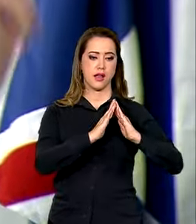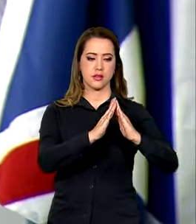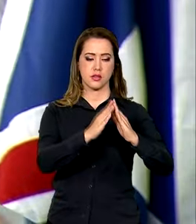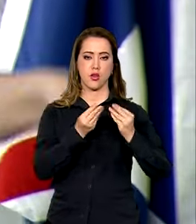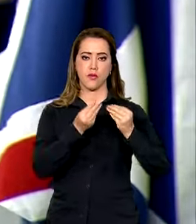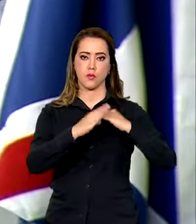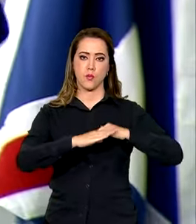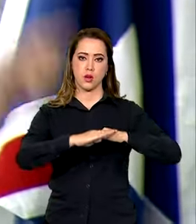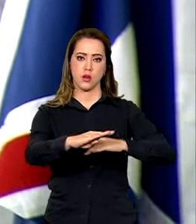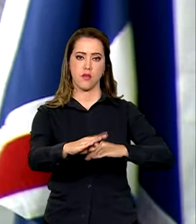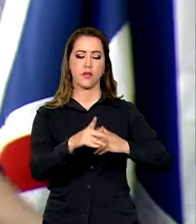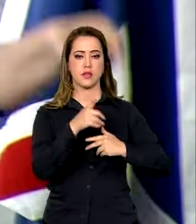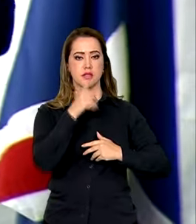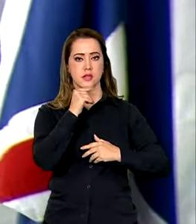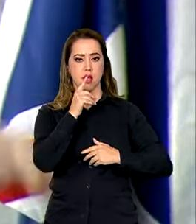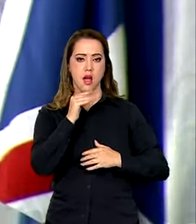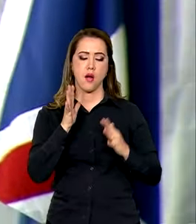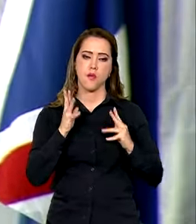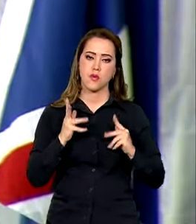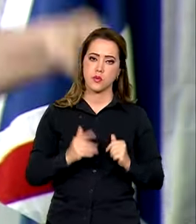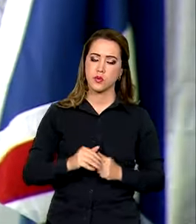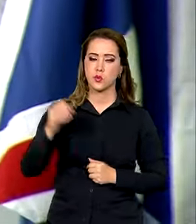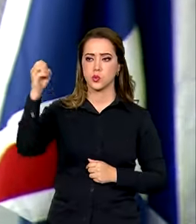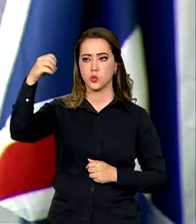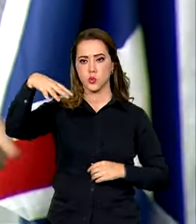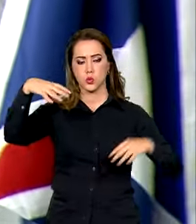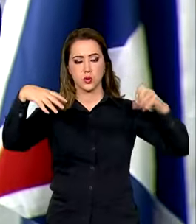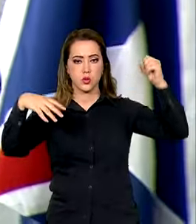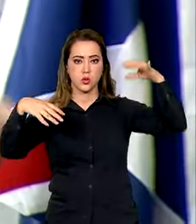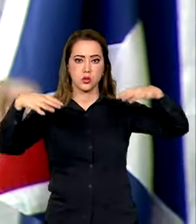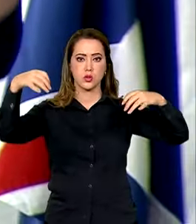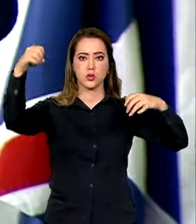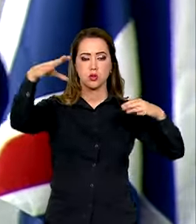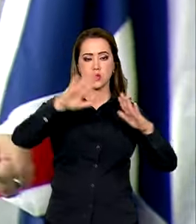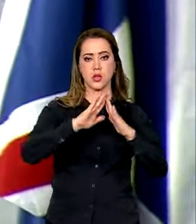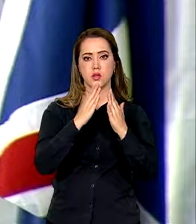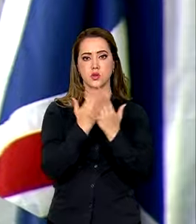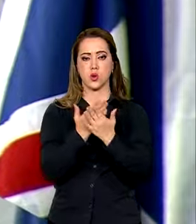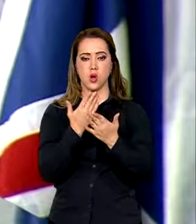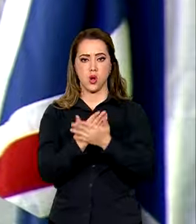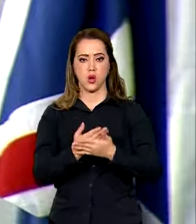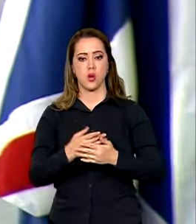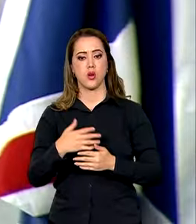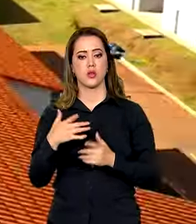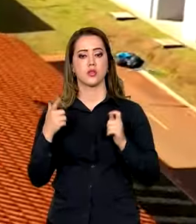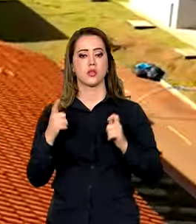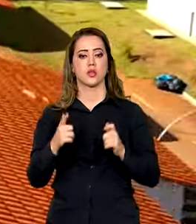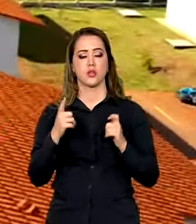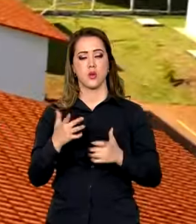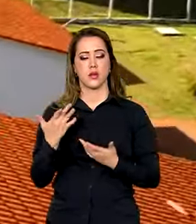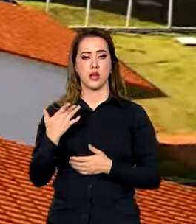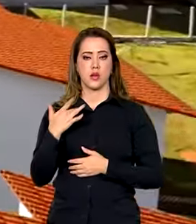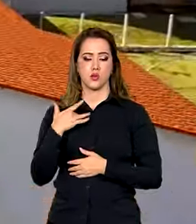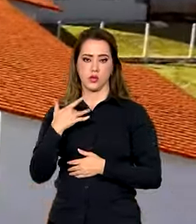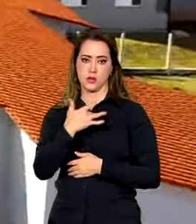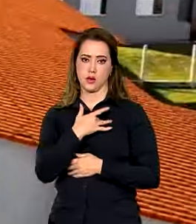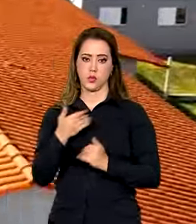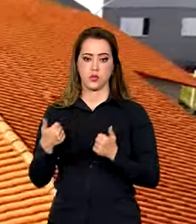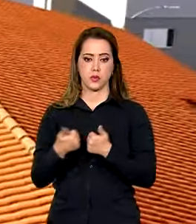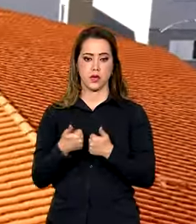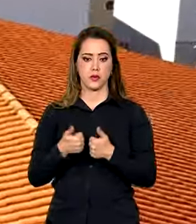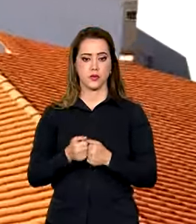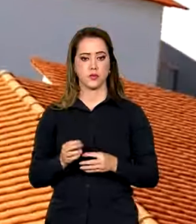asfalto, com drenagem, com esgoto, com iluminação. Tem creche, tem escola, tem posto de saúde aqui perto. A previsão é